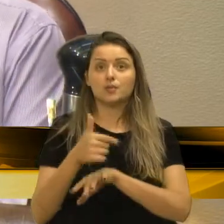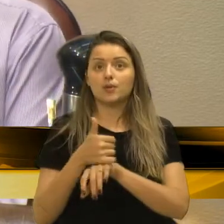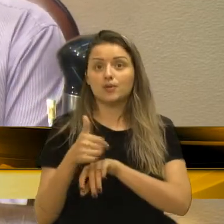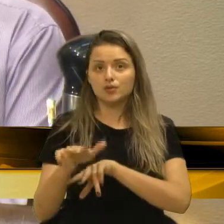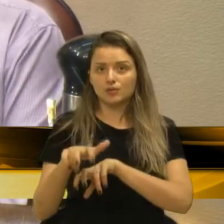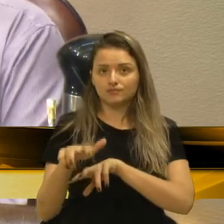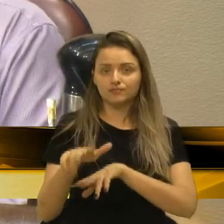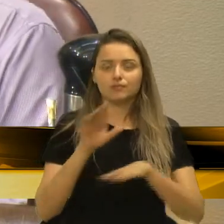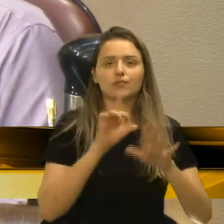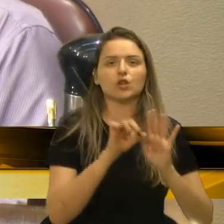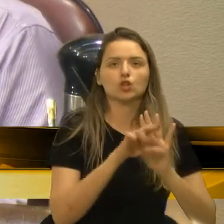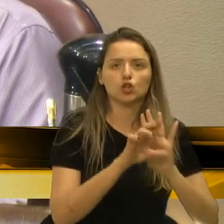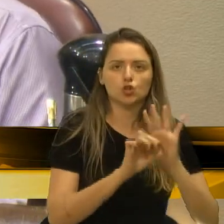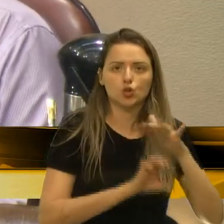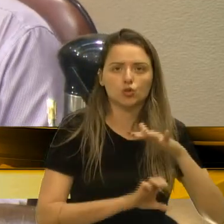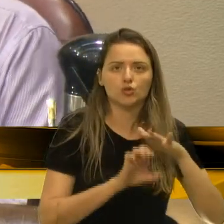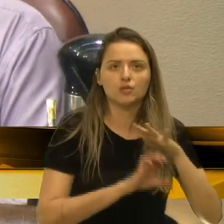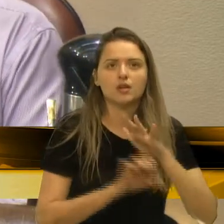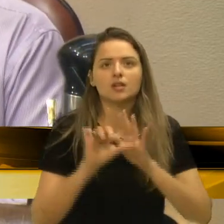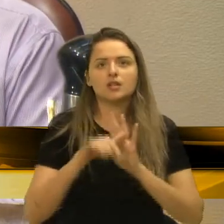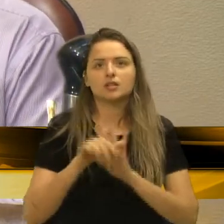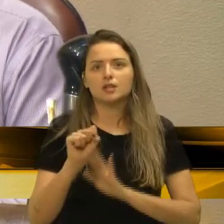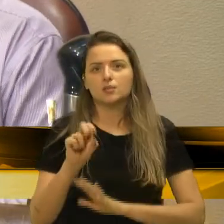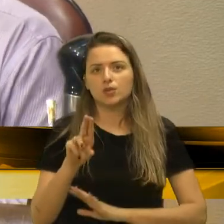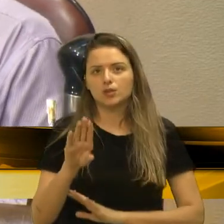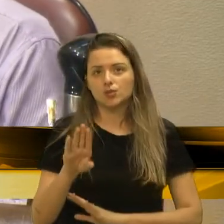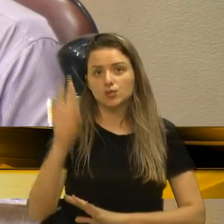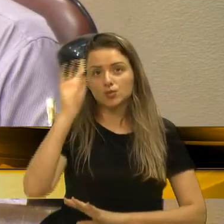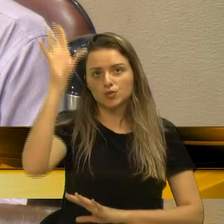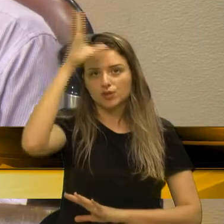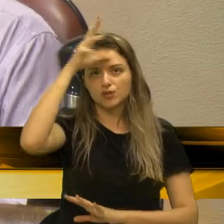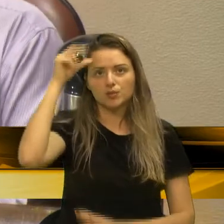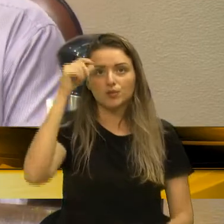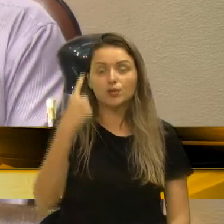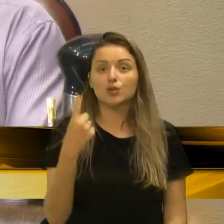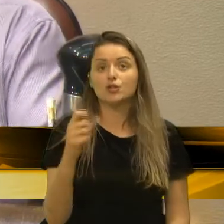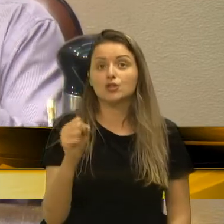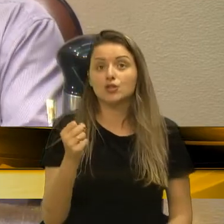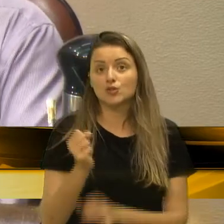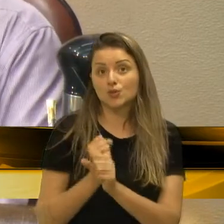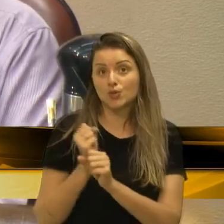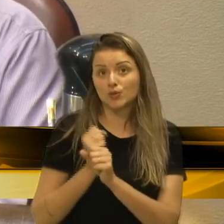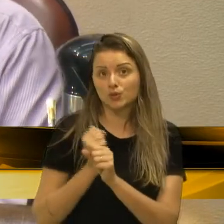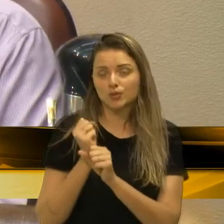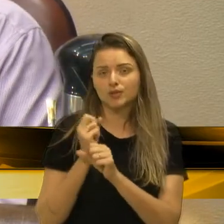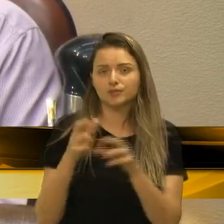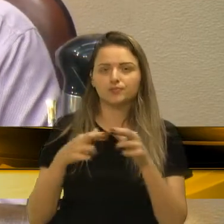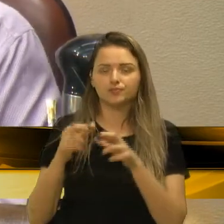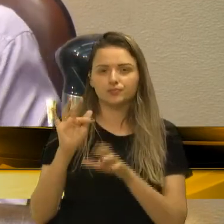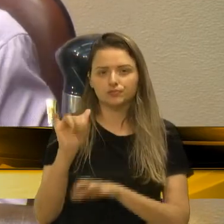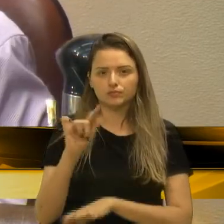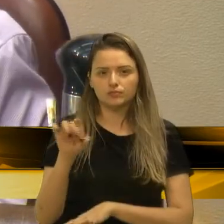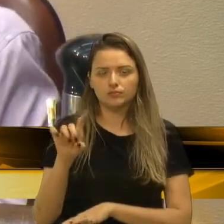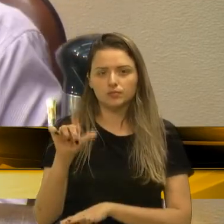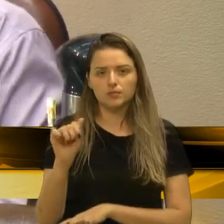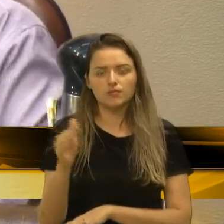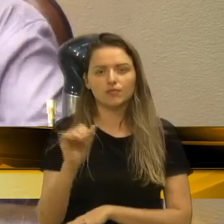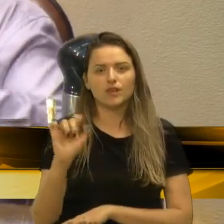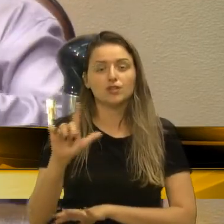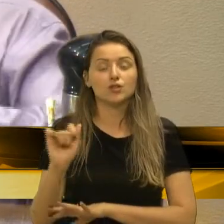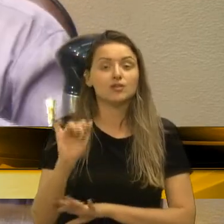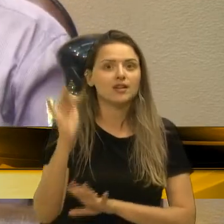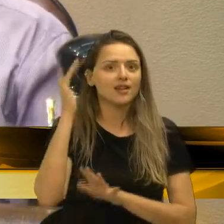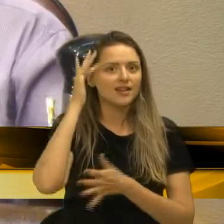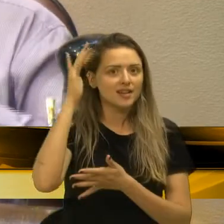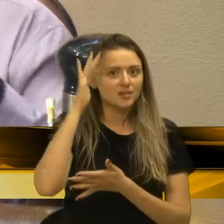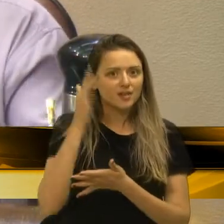empresário, aí subprefeito por 18 anos do Distrito de Fazenda Sousa. Imagina só quantas